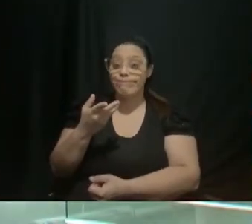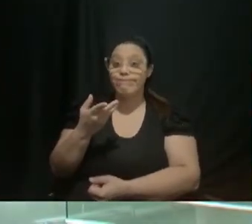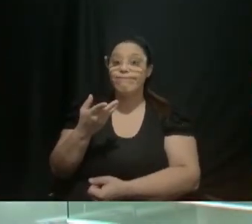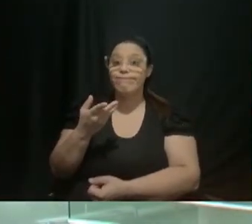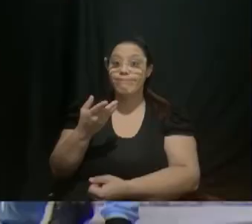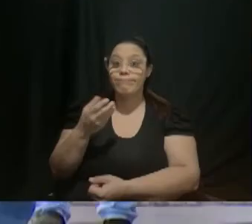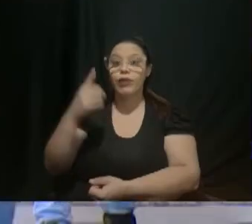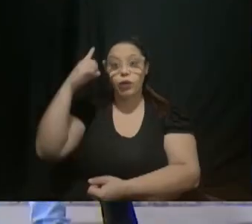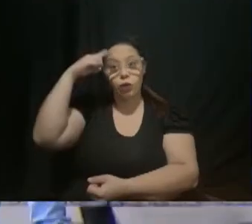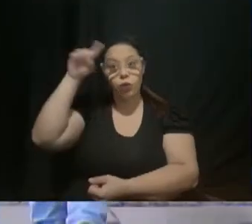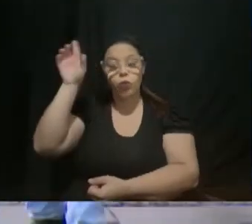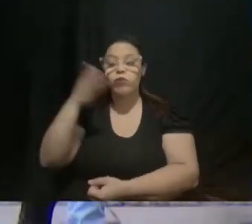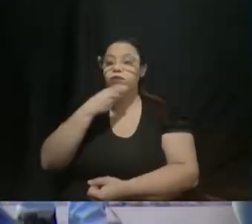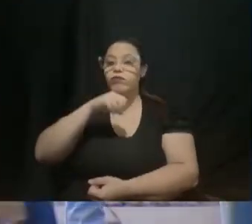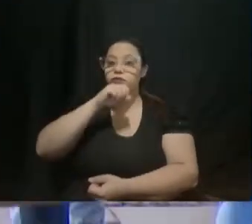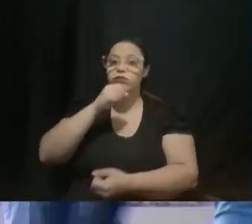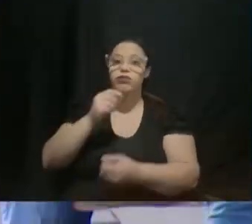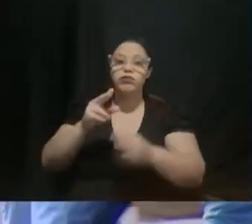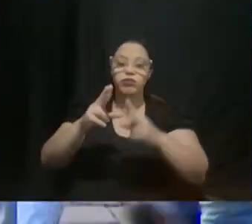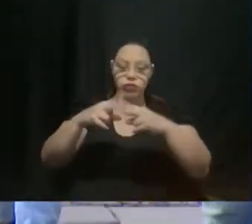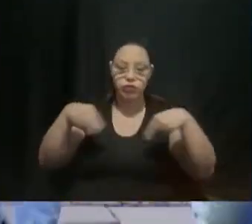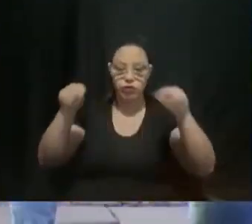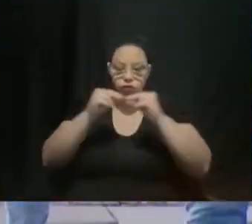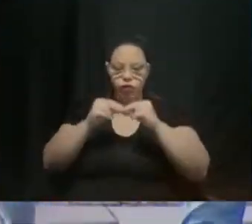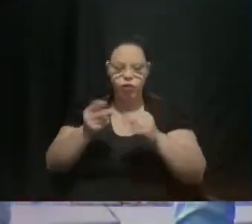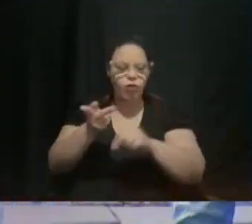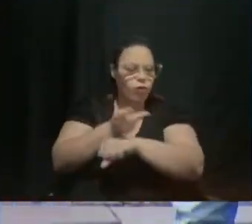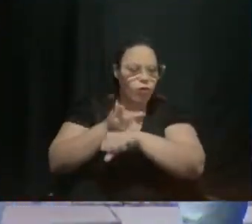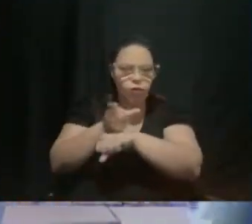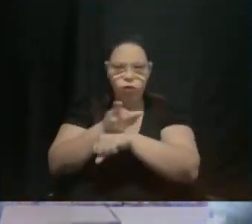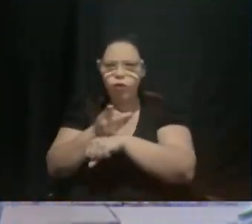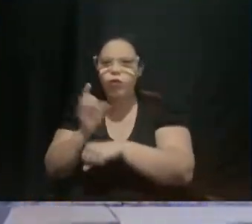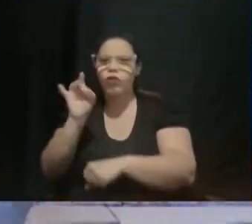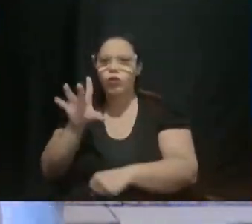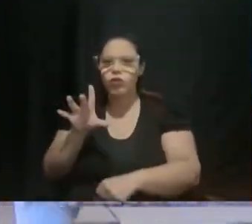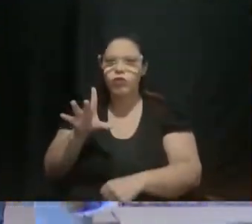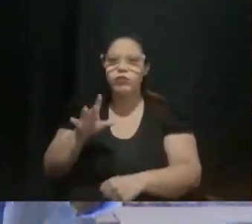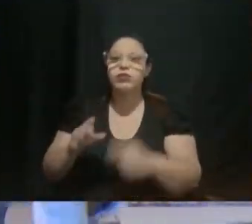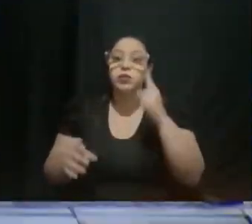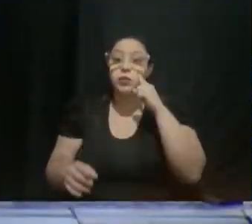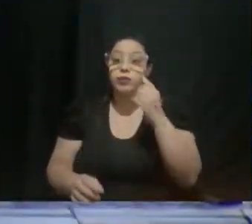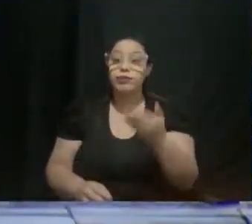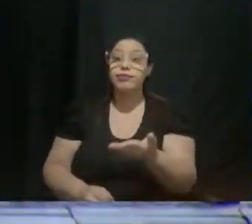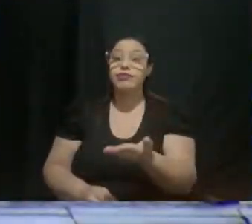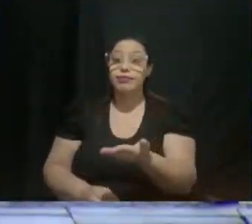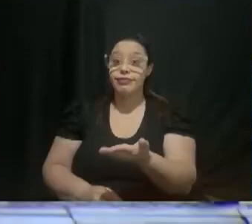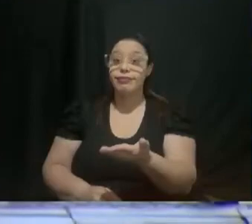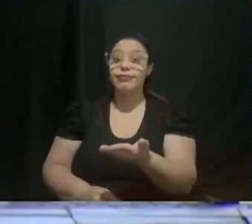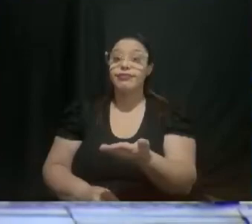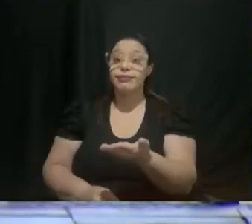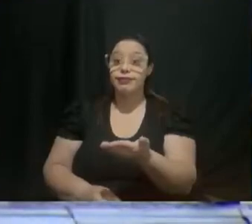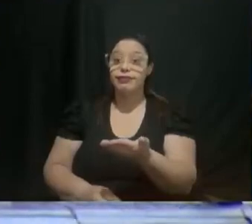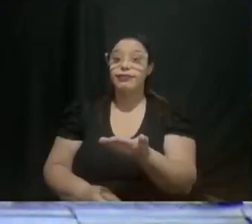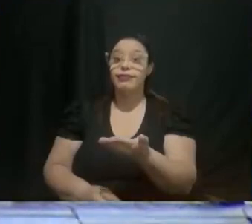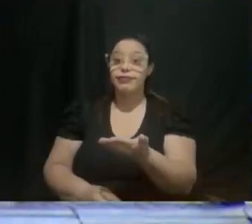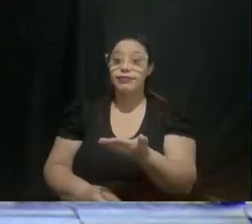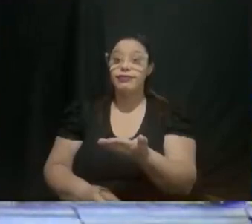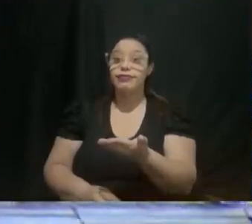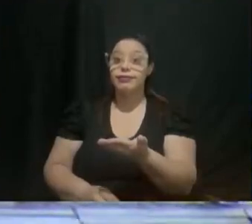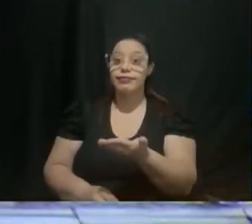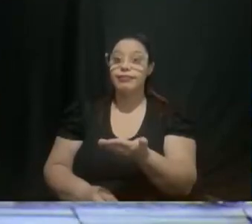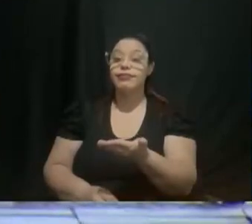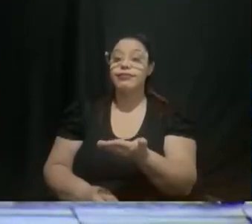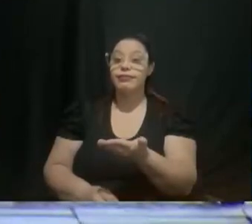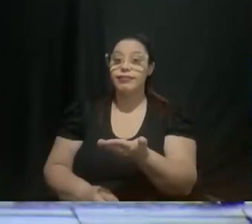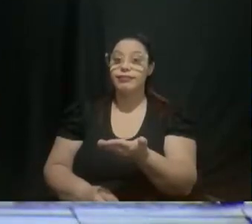os presentes mais procurados são vestuário e calçados produtos da área de tecnologia e eletrônicos perfumes